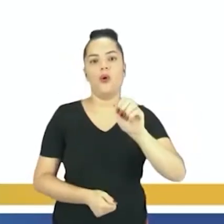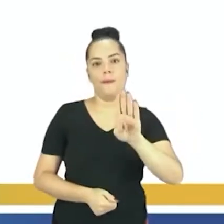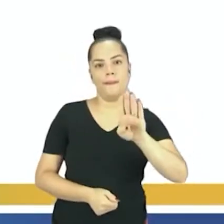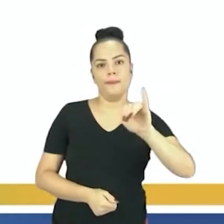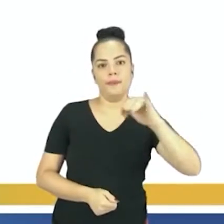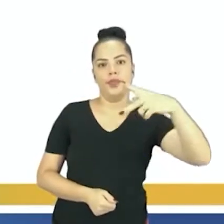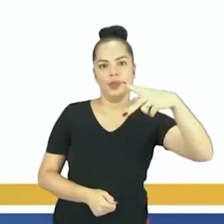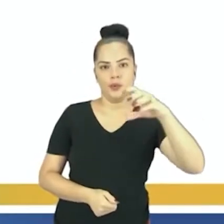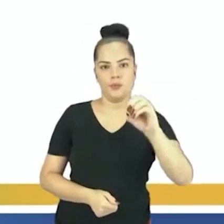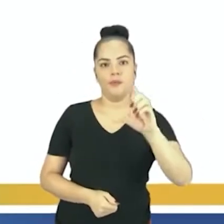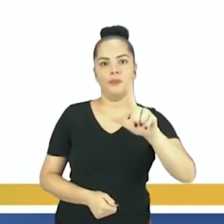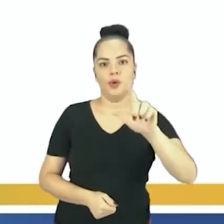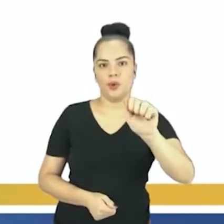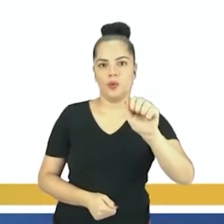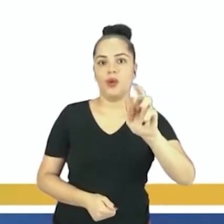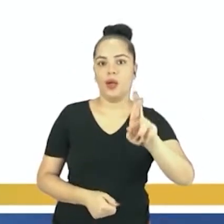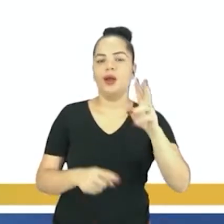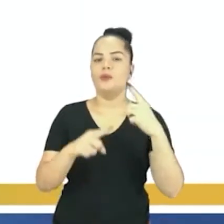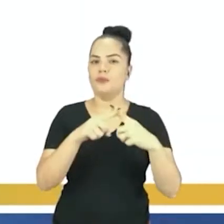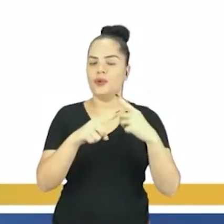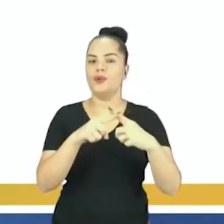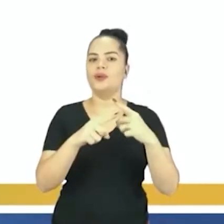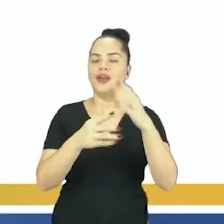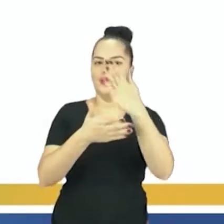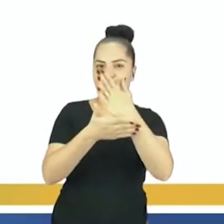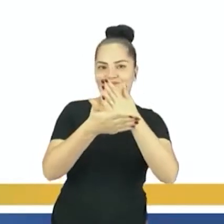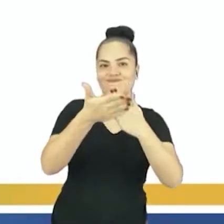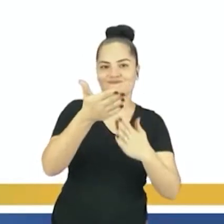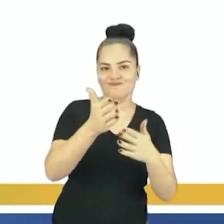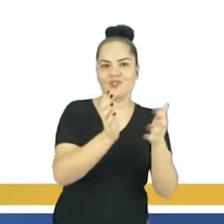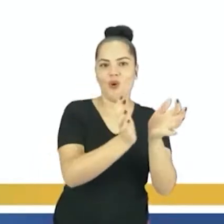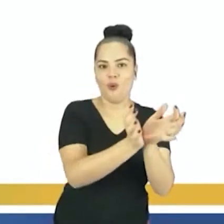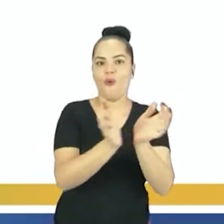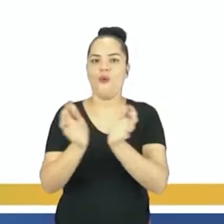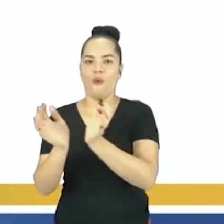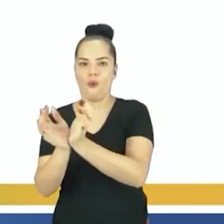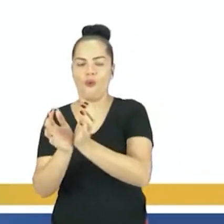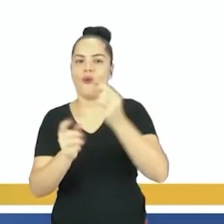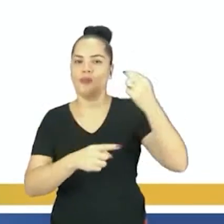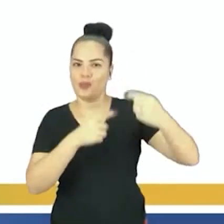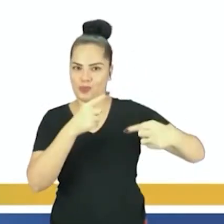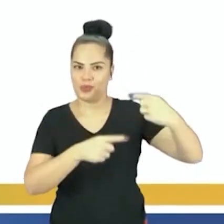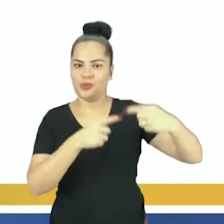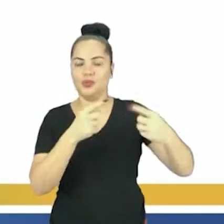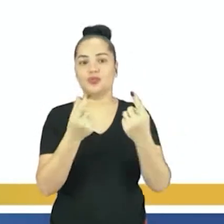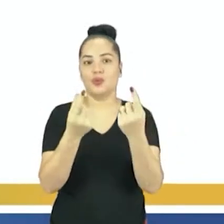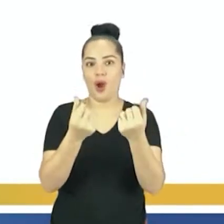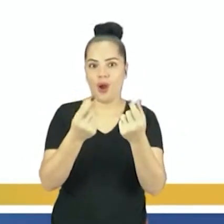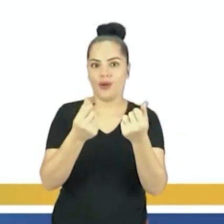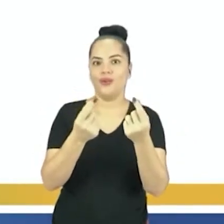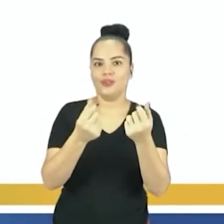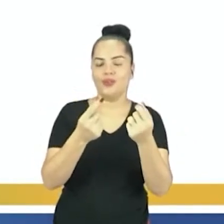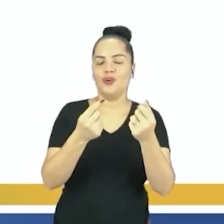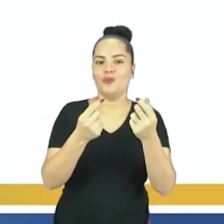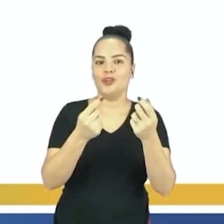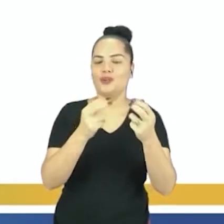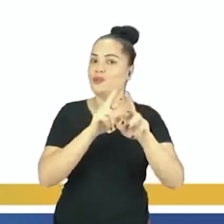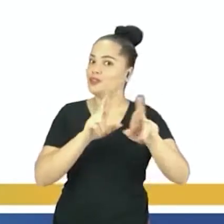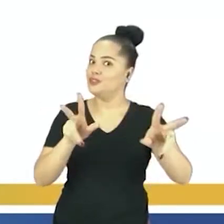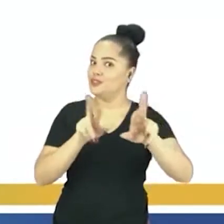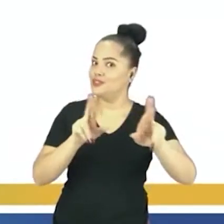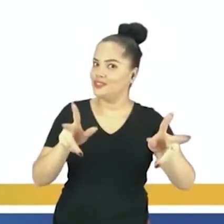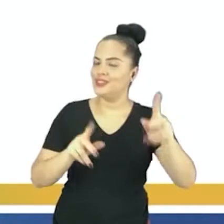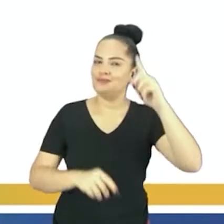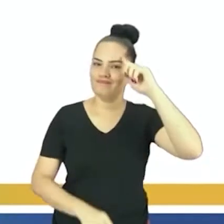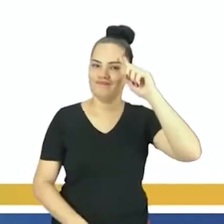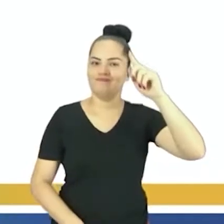chamado, porque o mundo estava dividido entre dois polos políticos e econômicos opostos, comandado